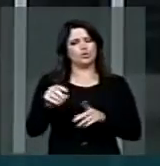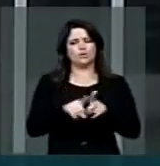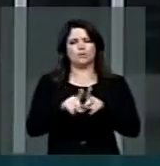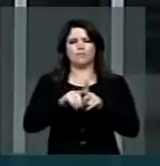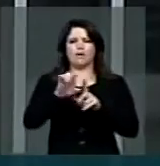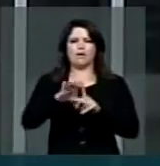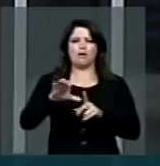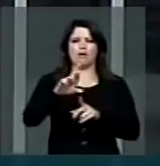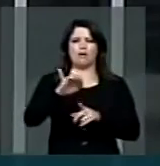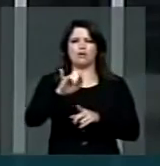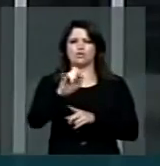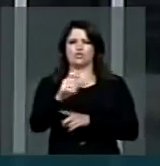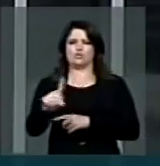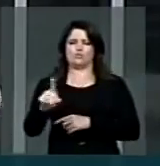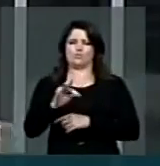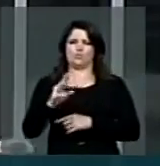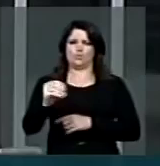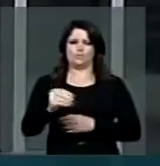região.